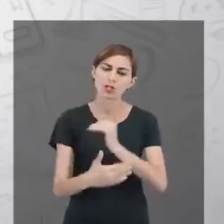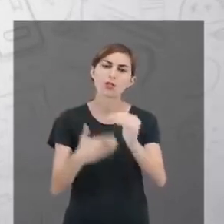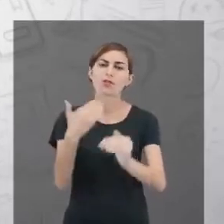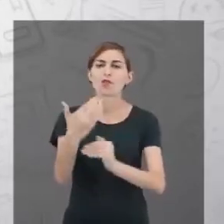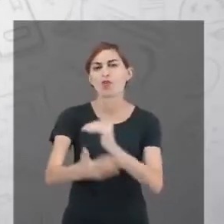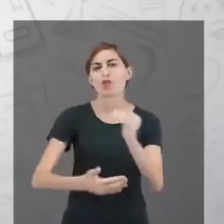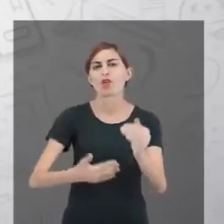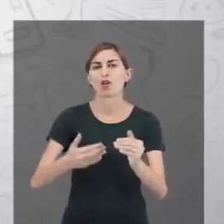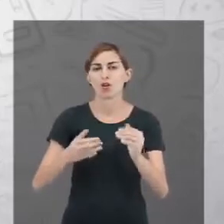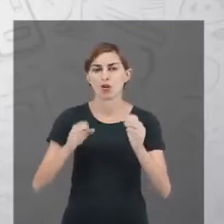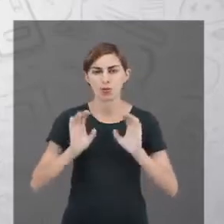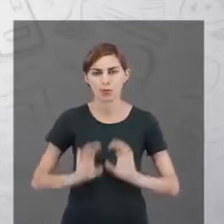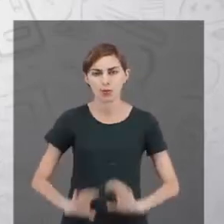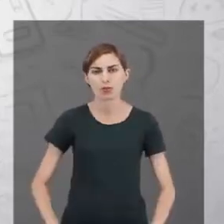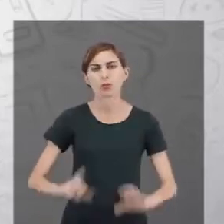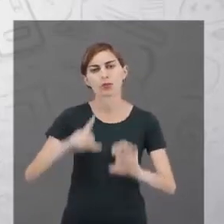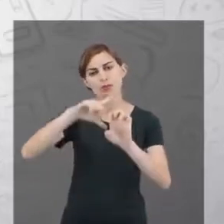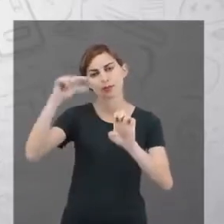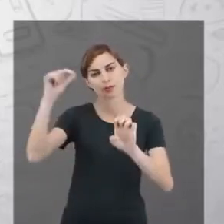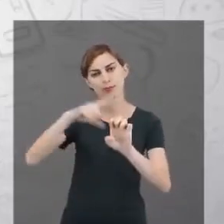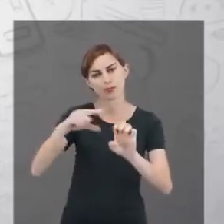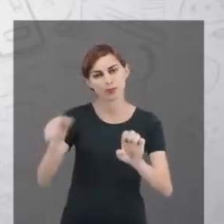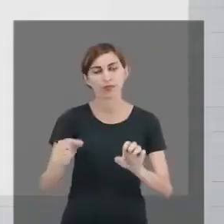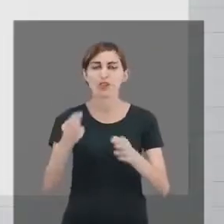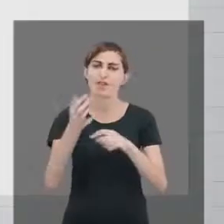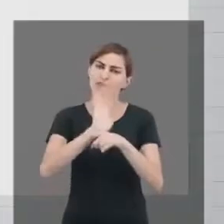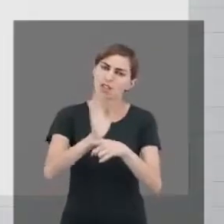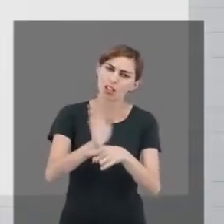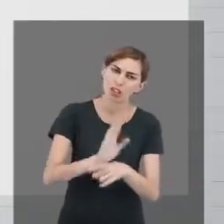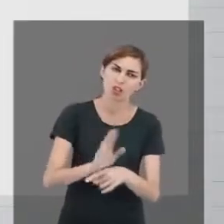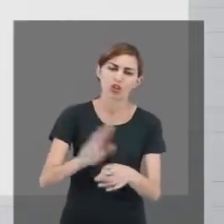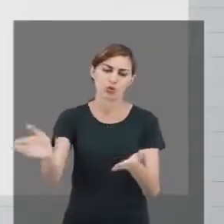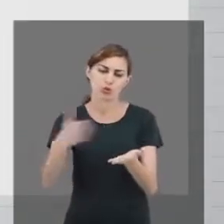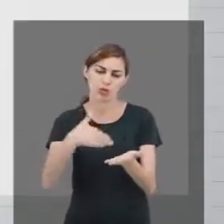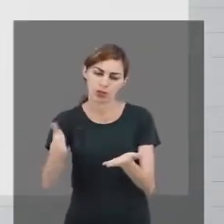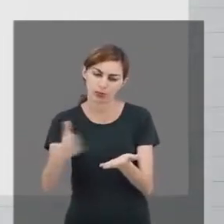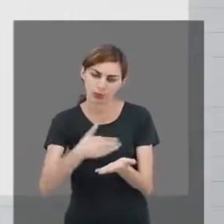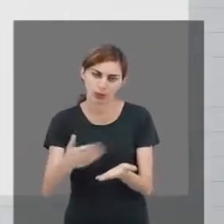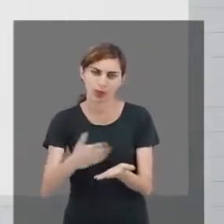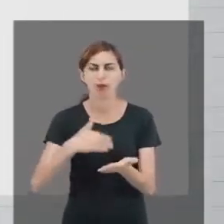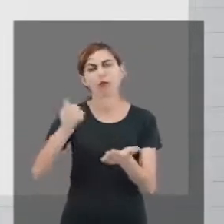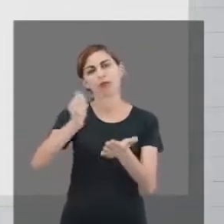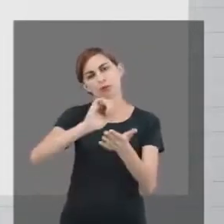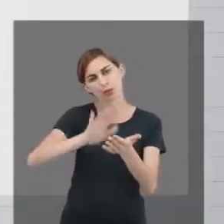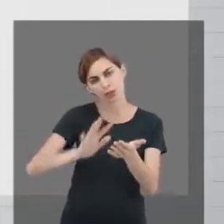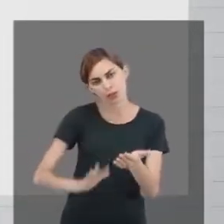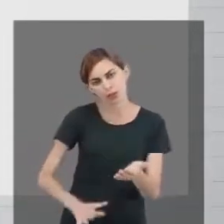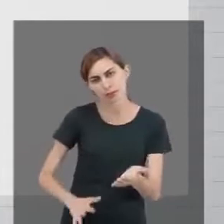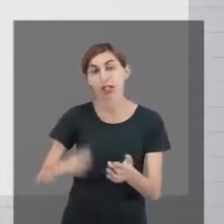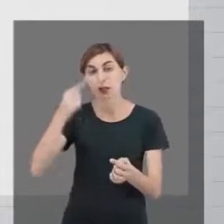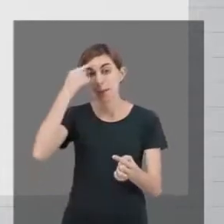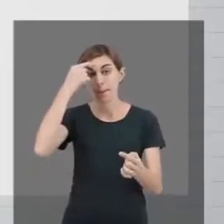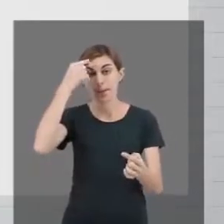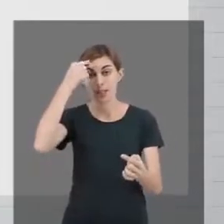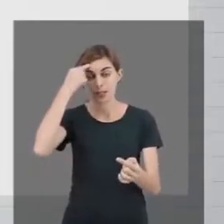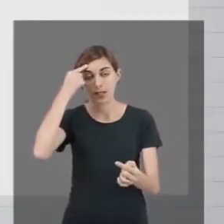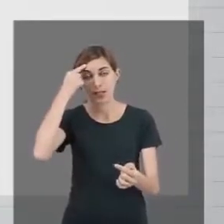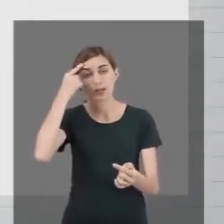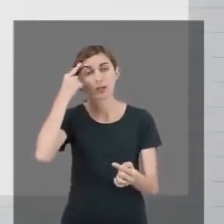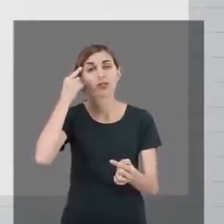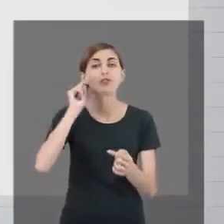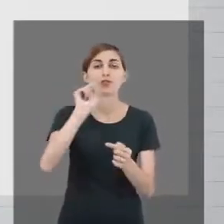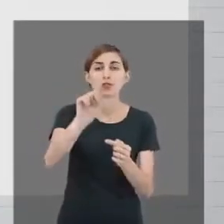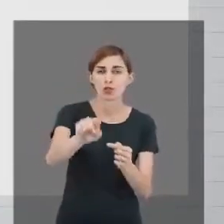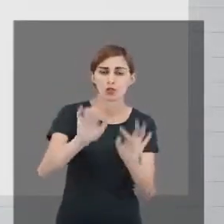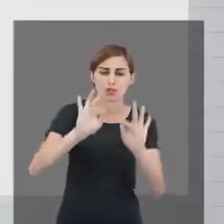um comportamento empreendedor. Então, as videoaulas, o caderno, as atividades, elas são pensadas para que